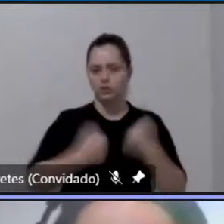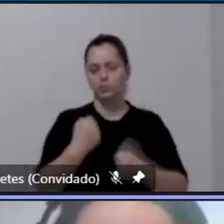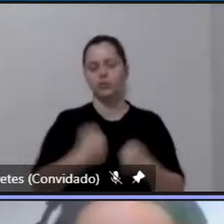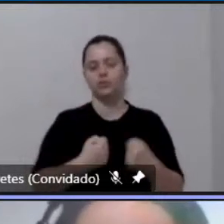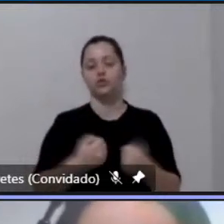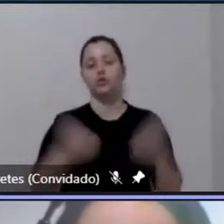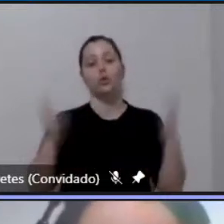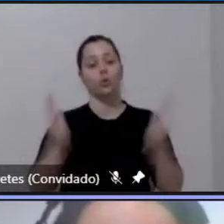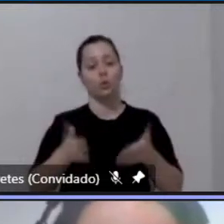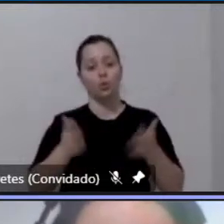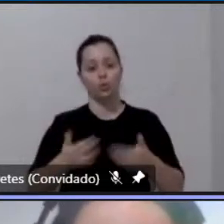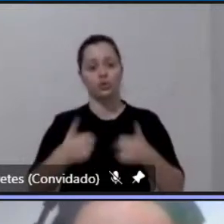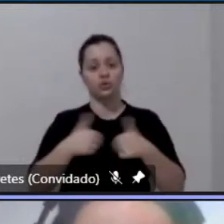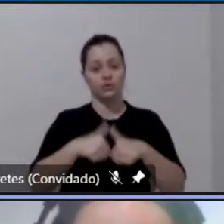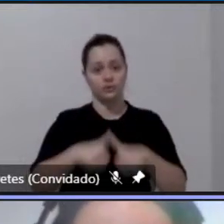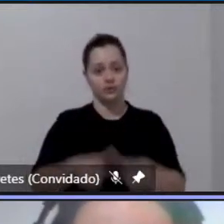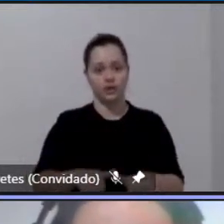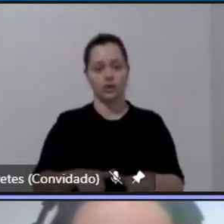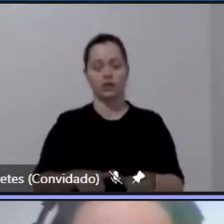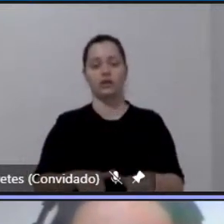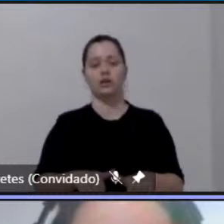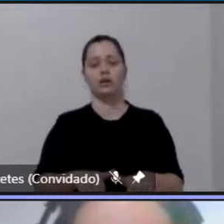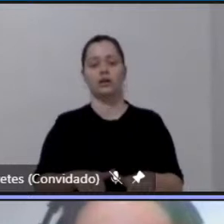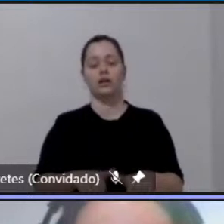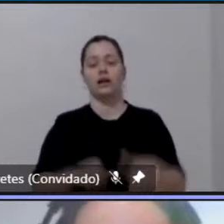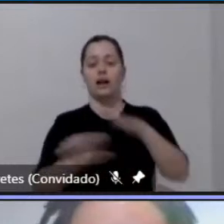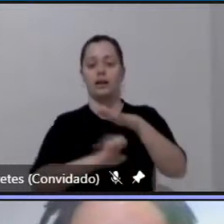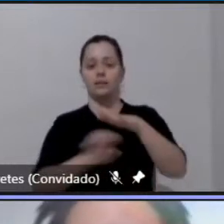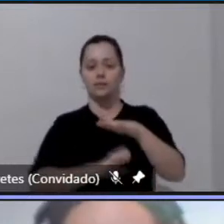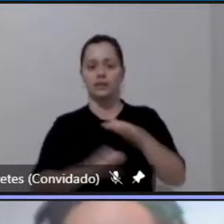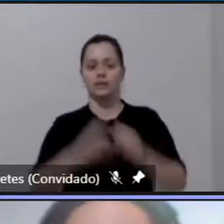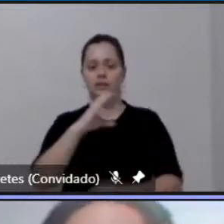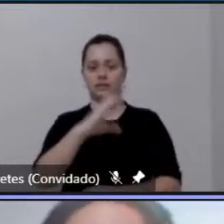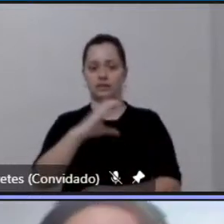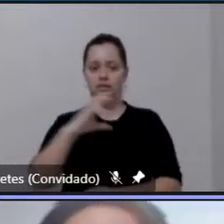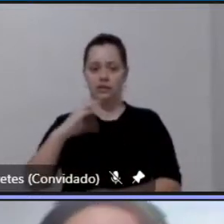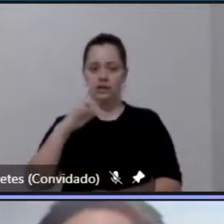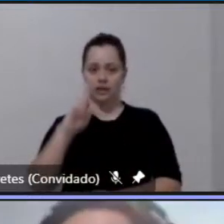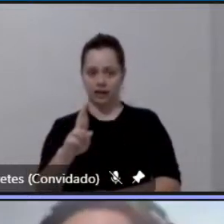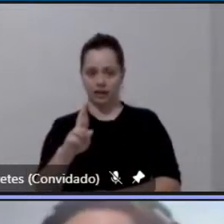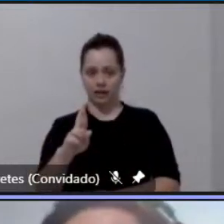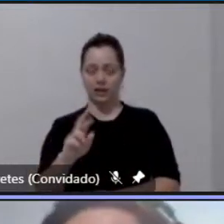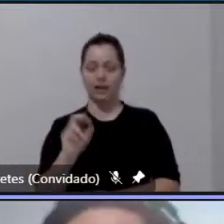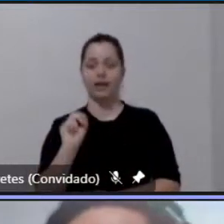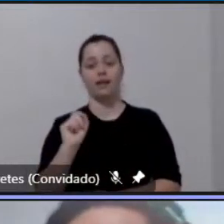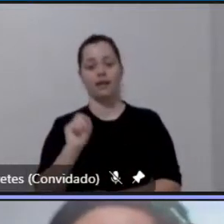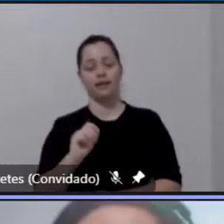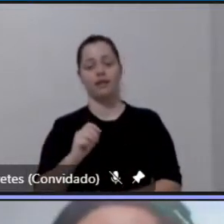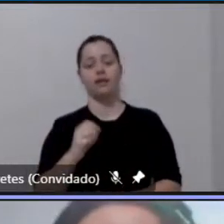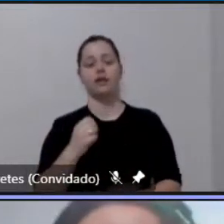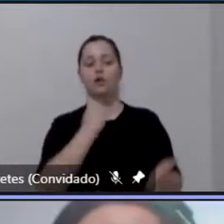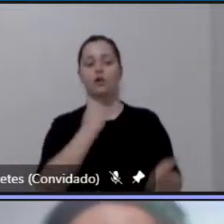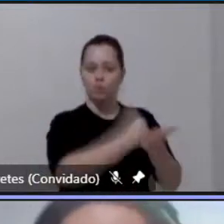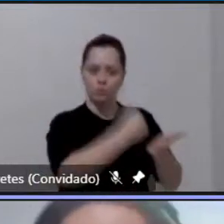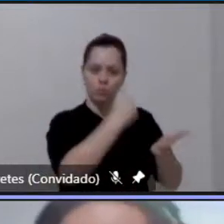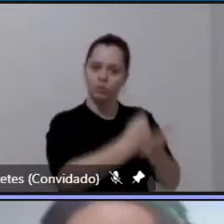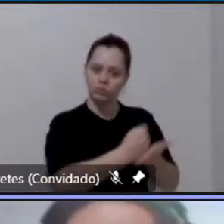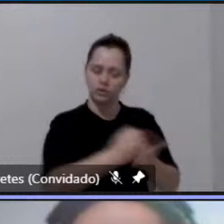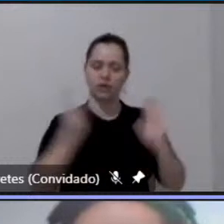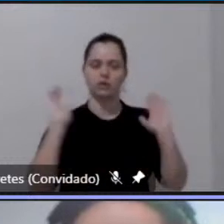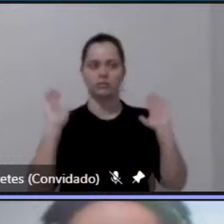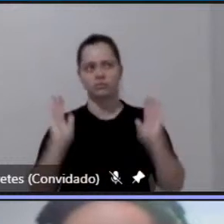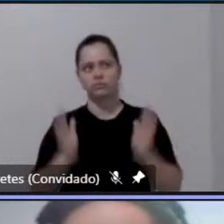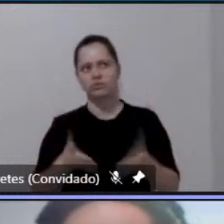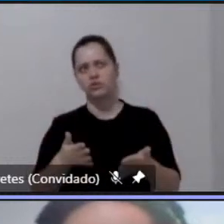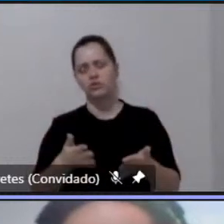operado pela concessionária CCR que na verdade o contrato já teve acho que já está